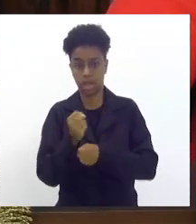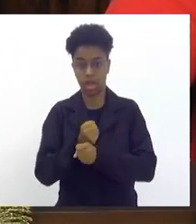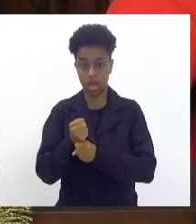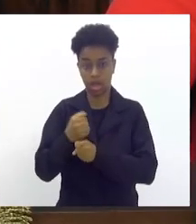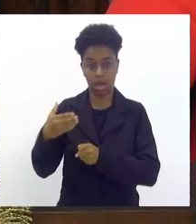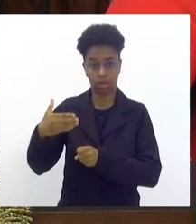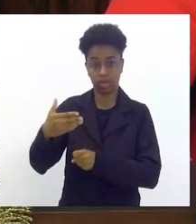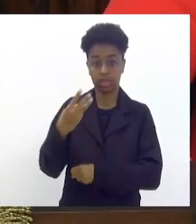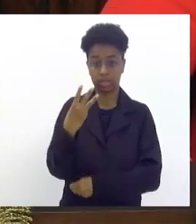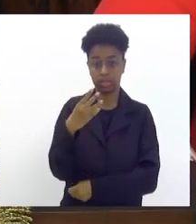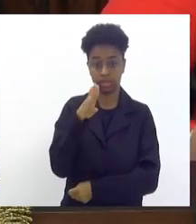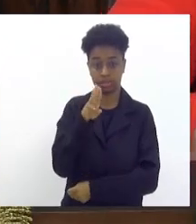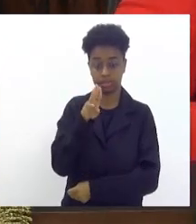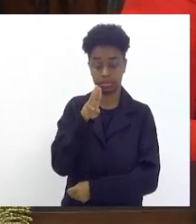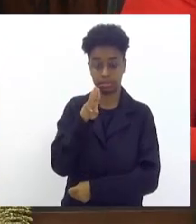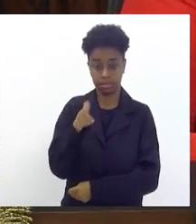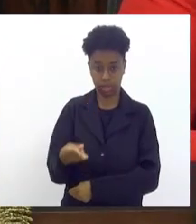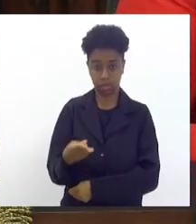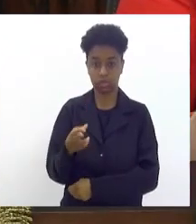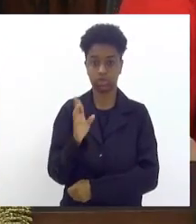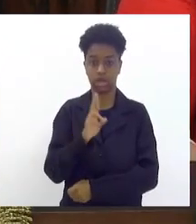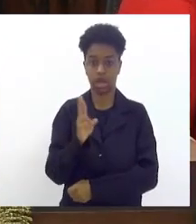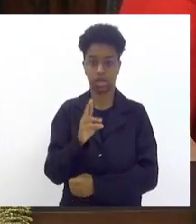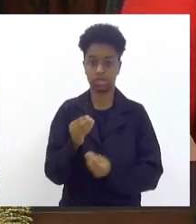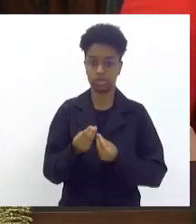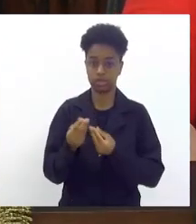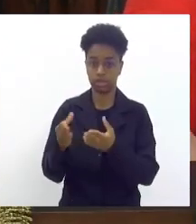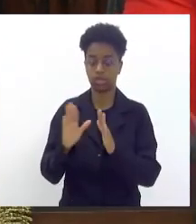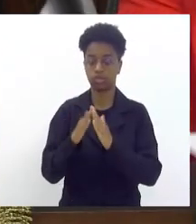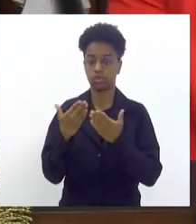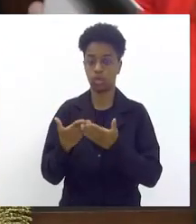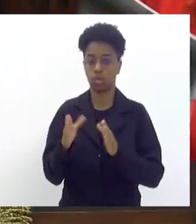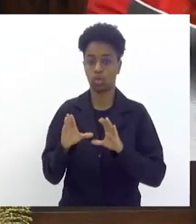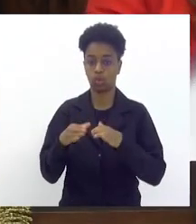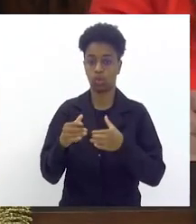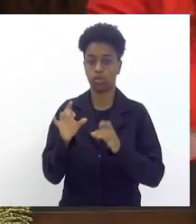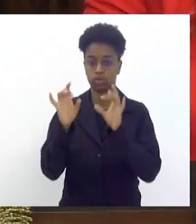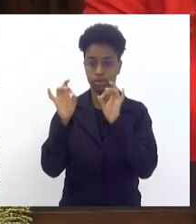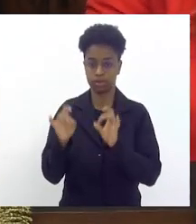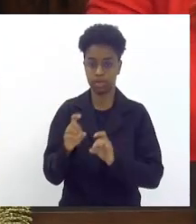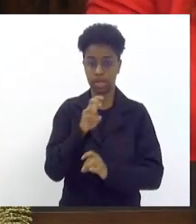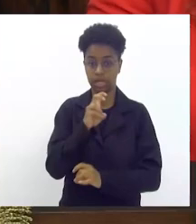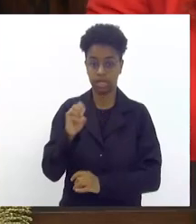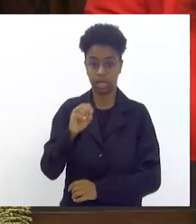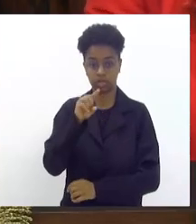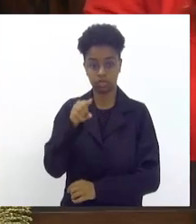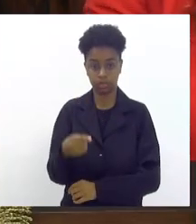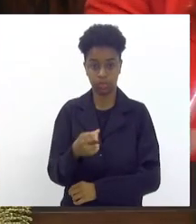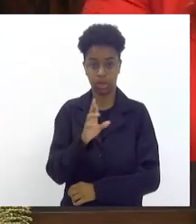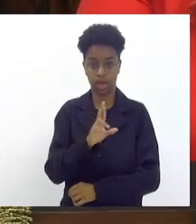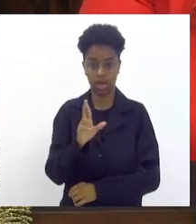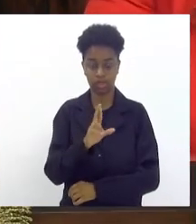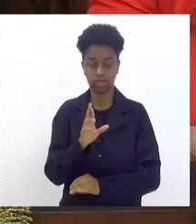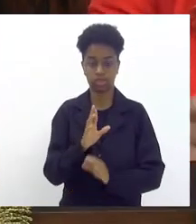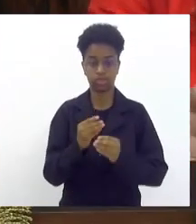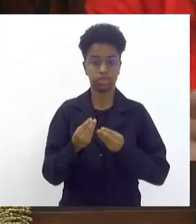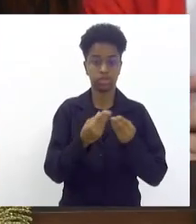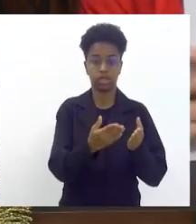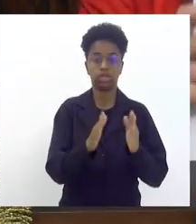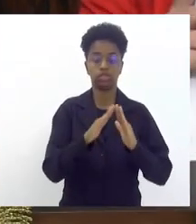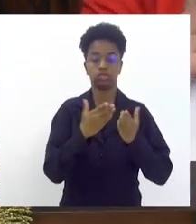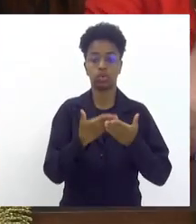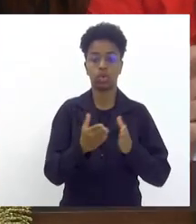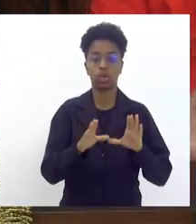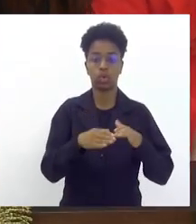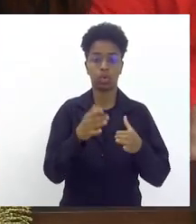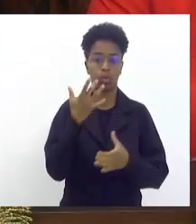3 milhões de reais para as escolas do grupo especial 500 mil reais para as escolas da série ouro